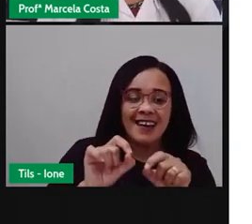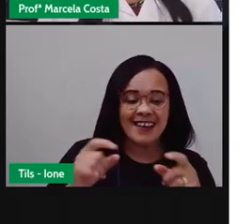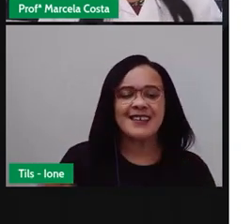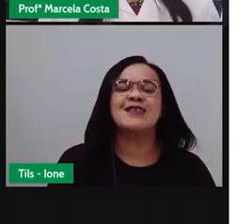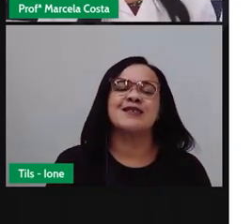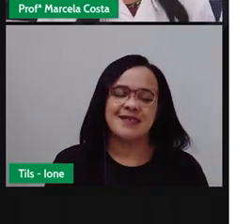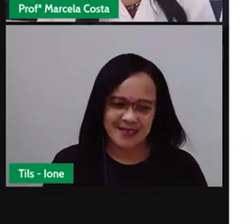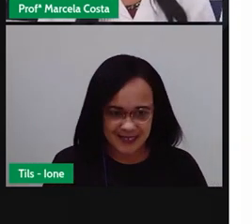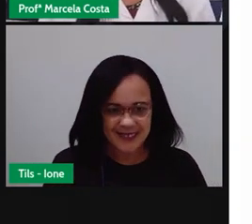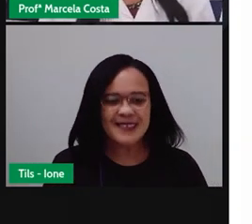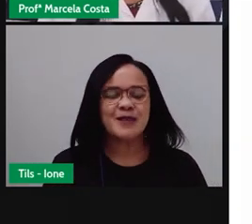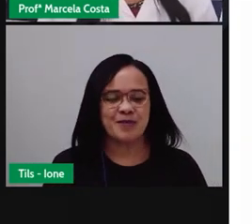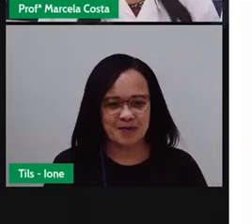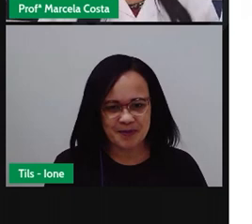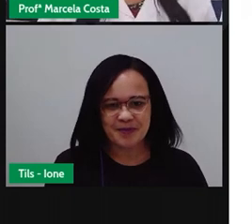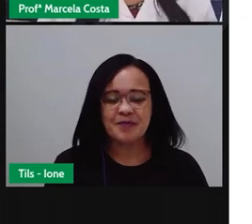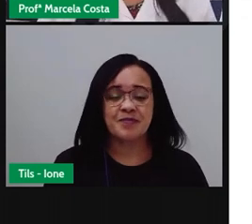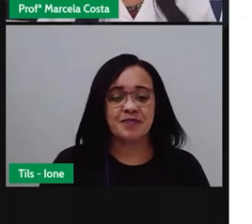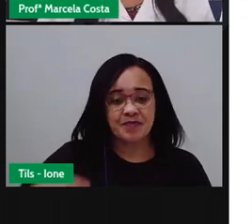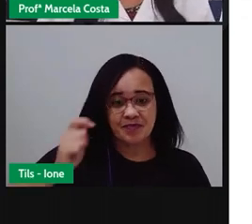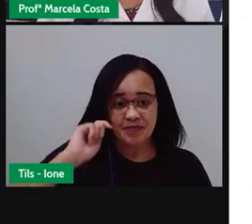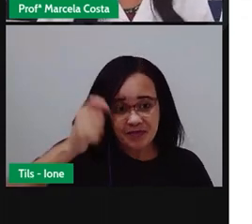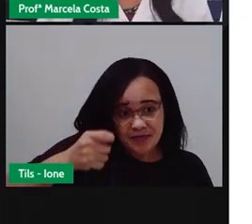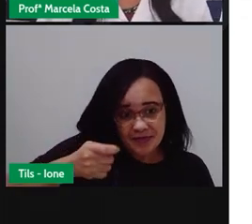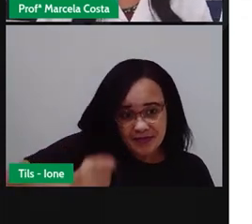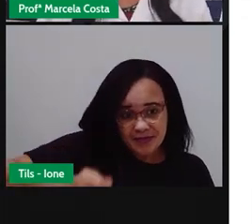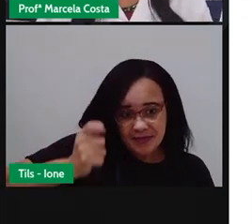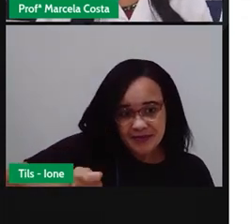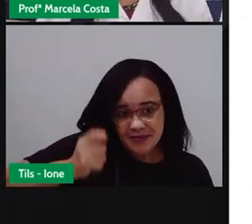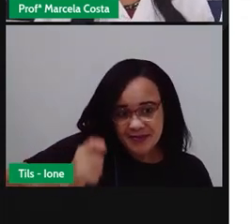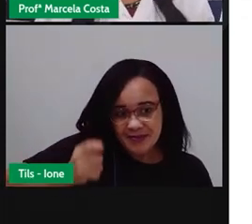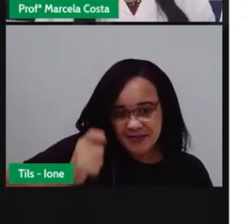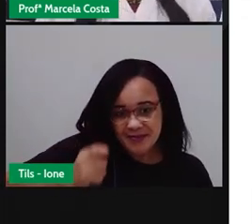chegada. Tem a pescaria,